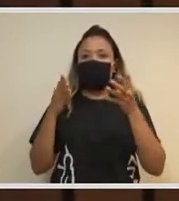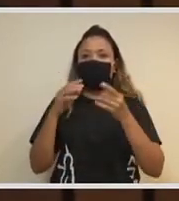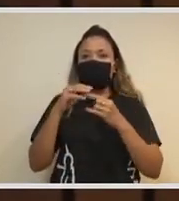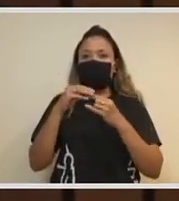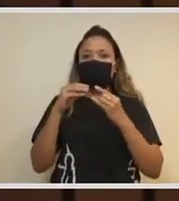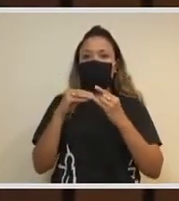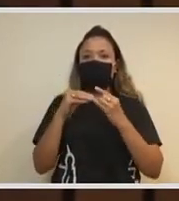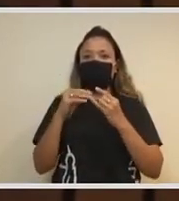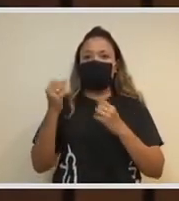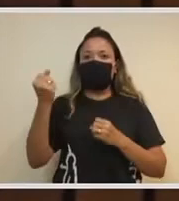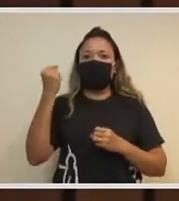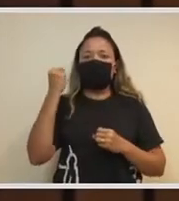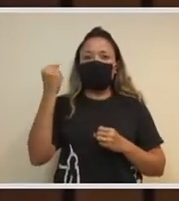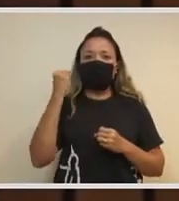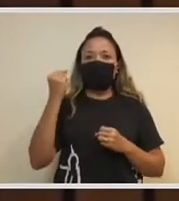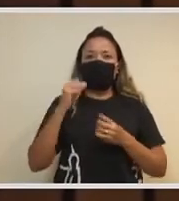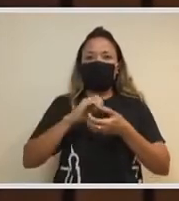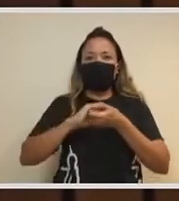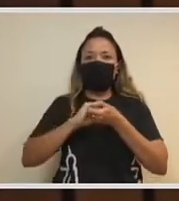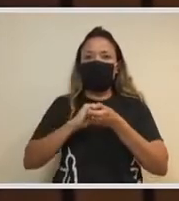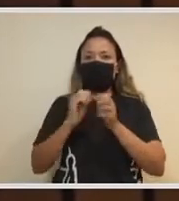muito bom também contar com você.